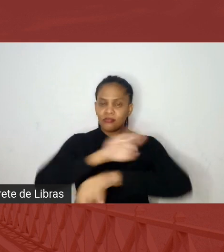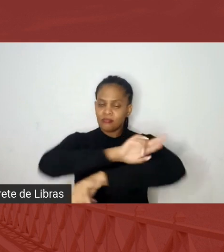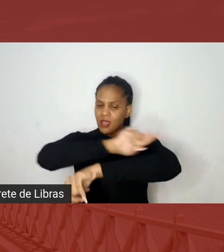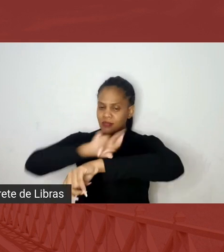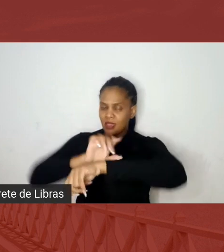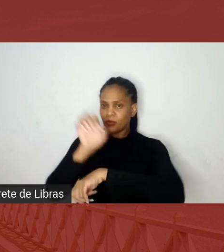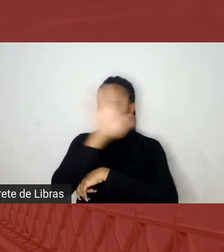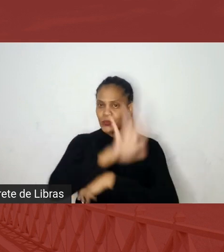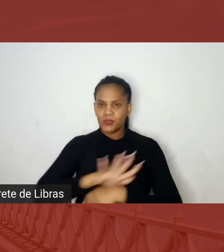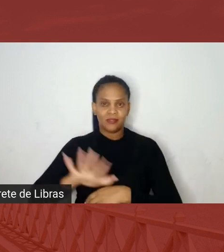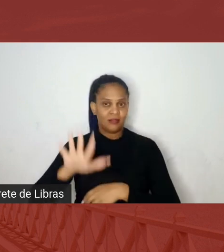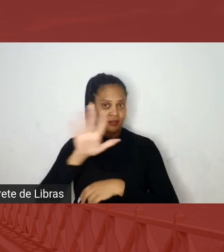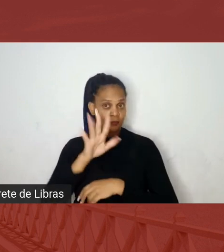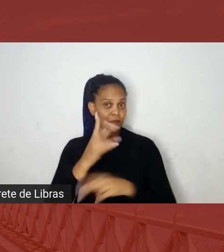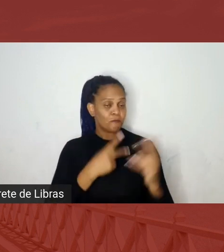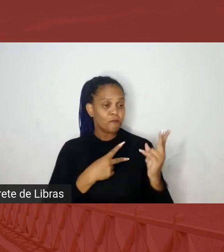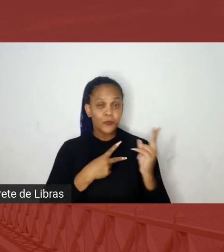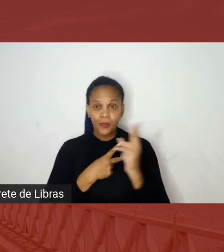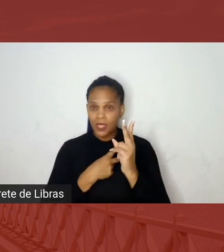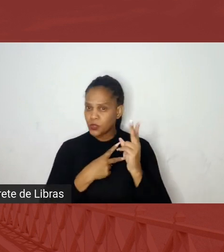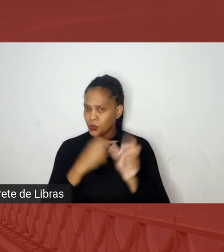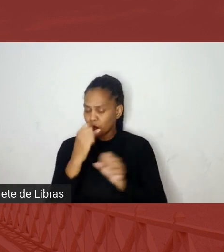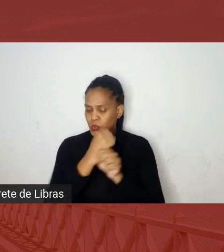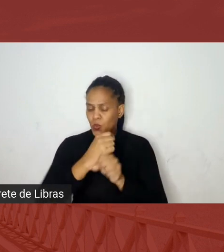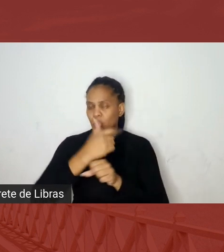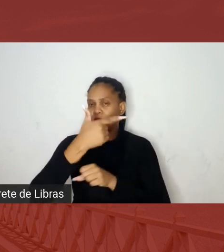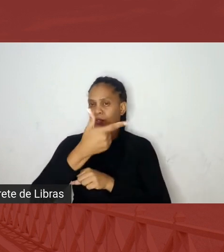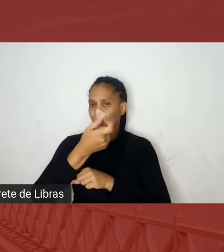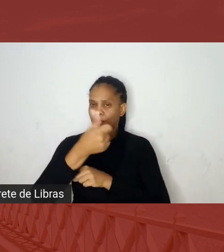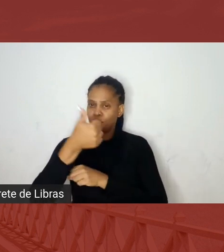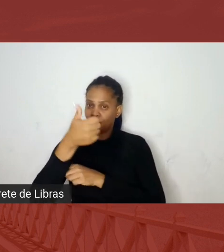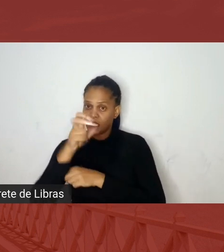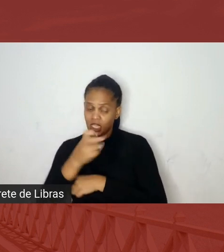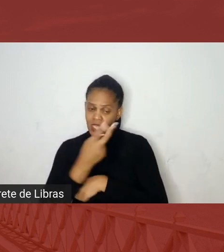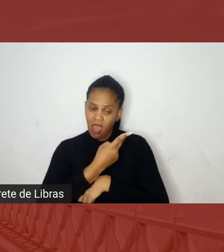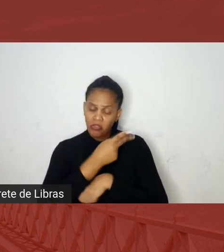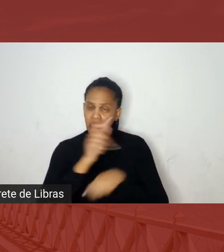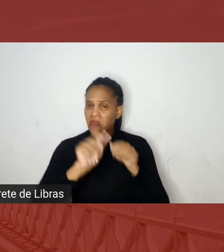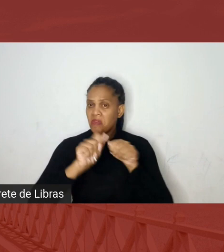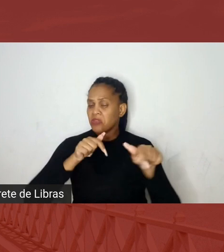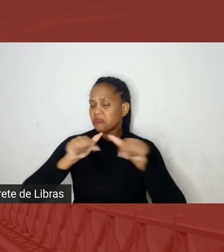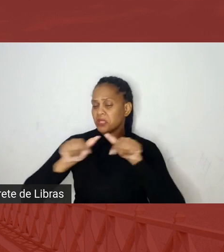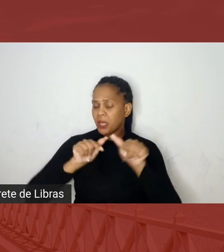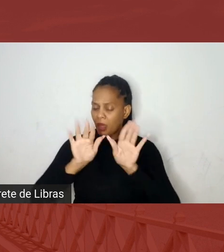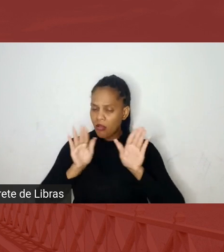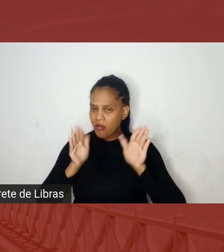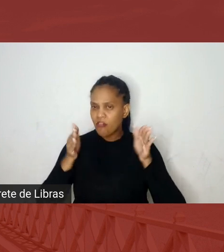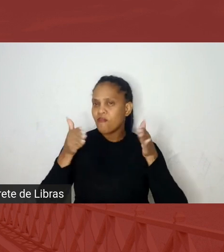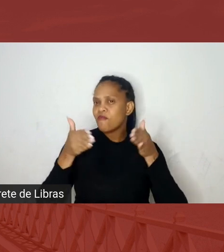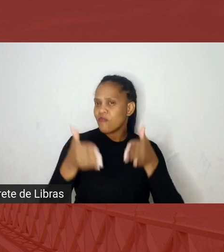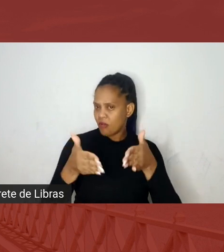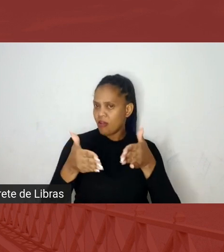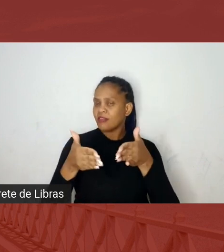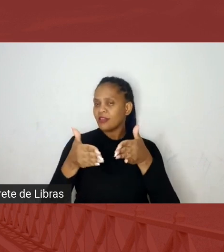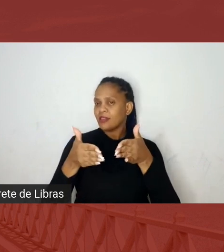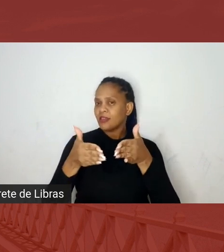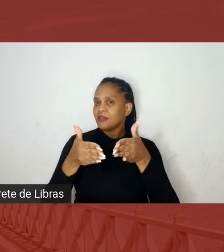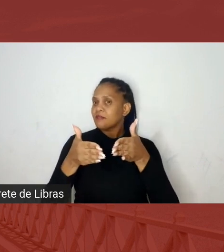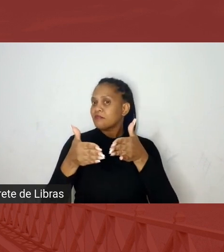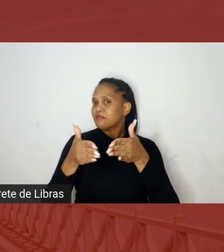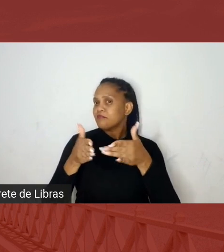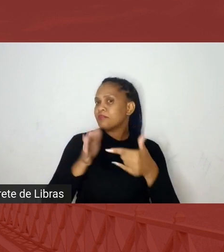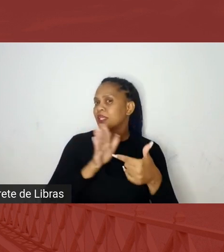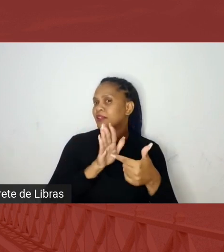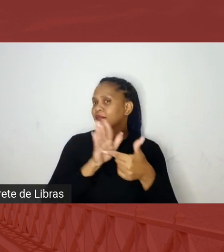em 2015, elas estavam fazendo um trabalho bem voltado para poder certificar as comunidades,